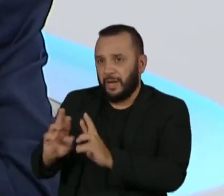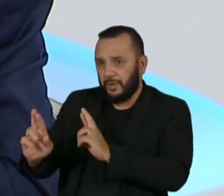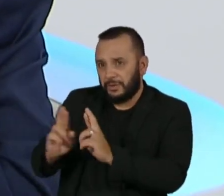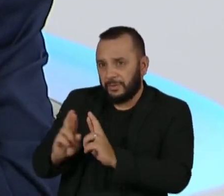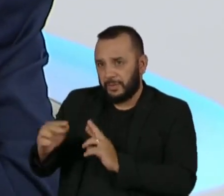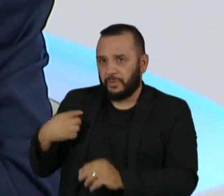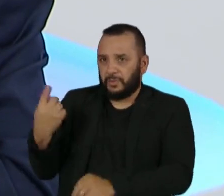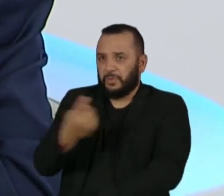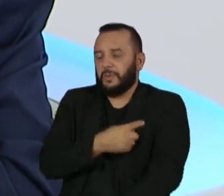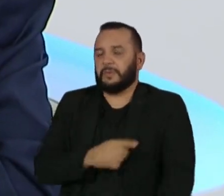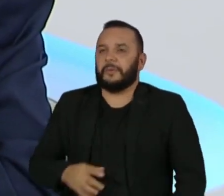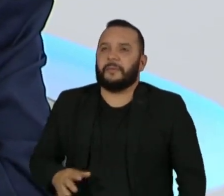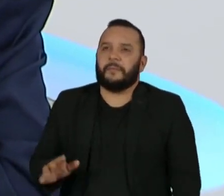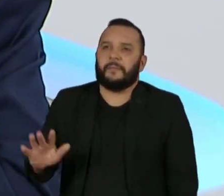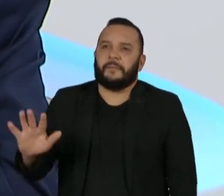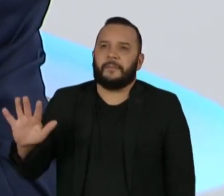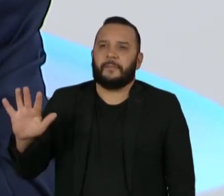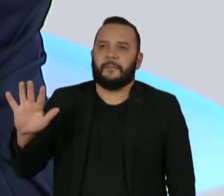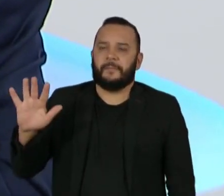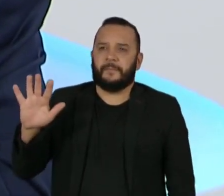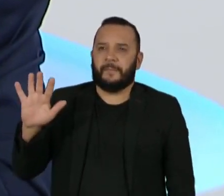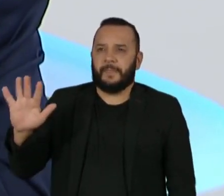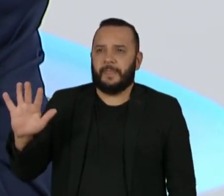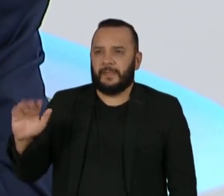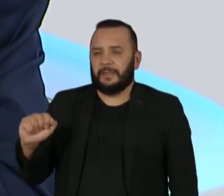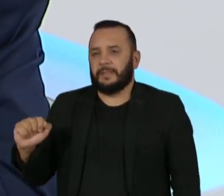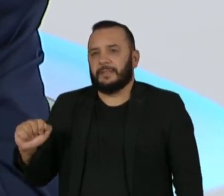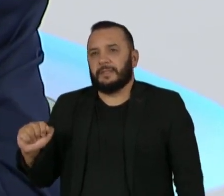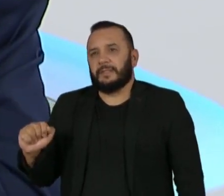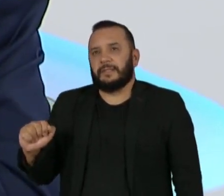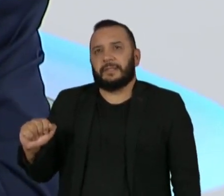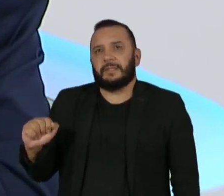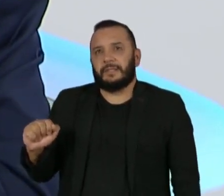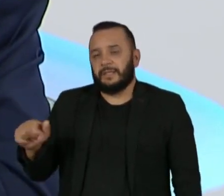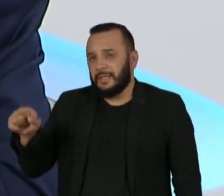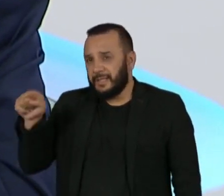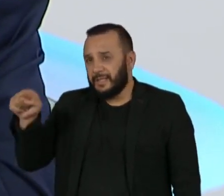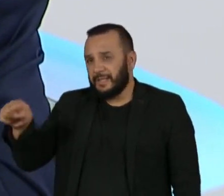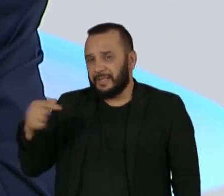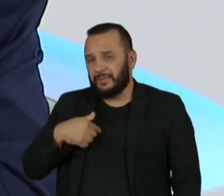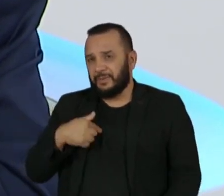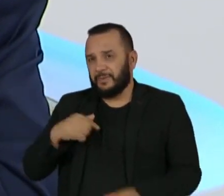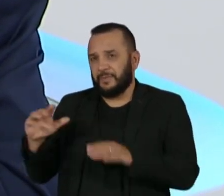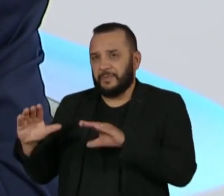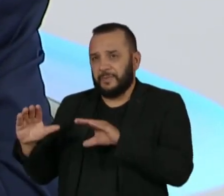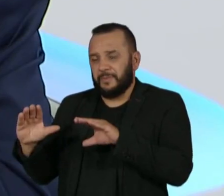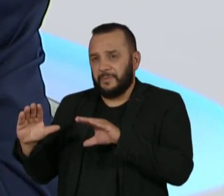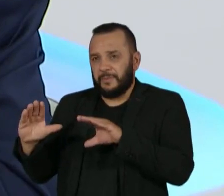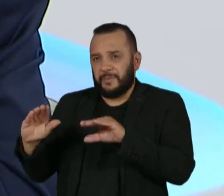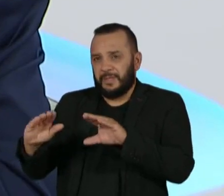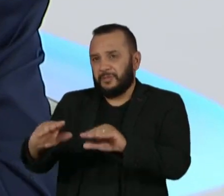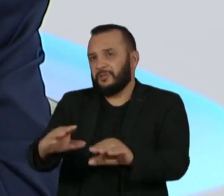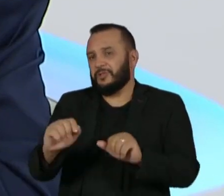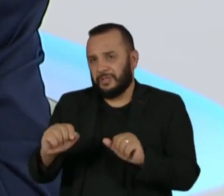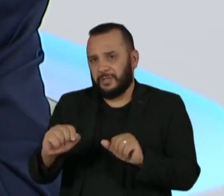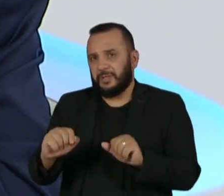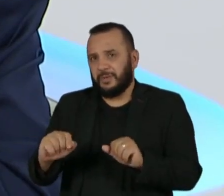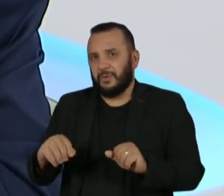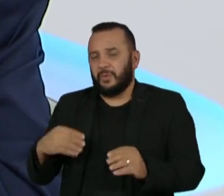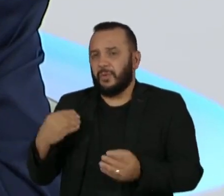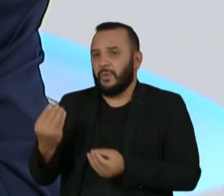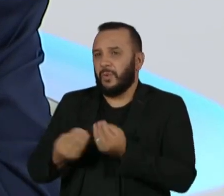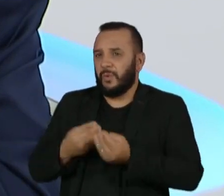repito, não há qualquer possibilidade de que isso possa interferir na maneira como nós